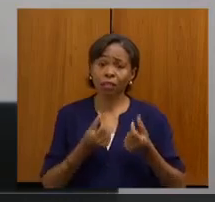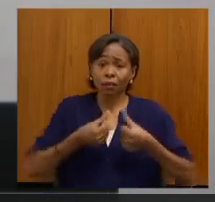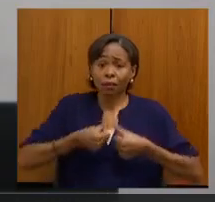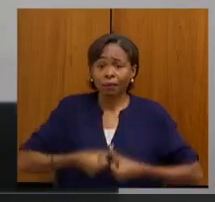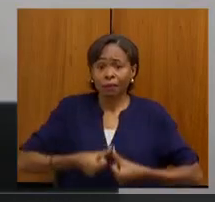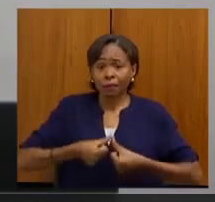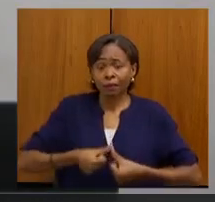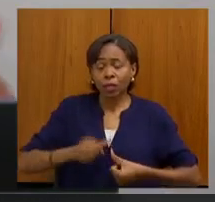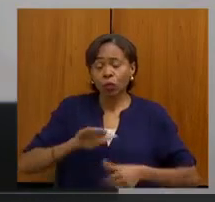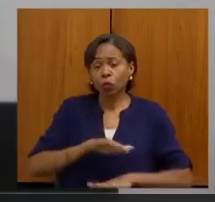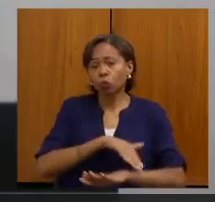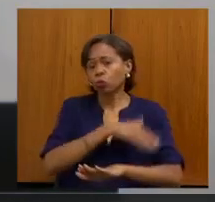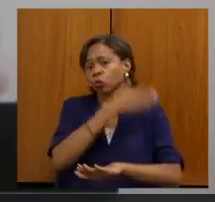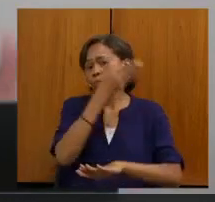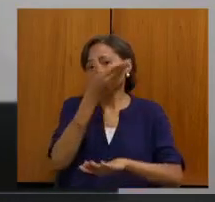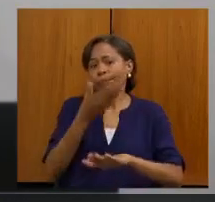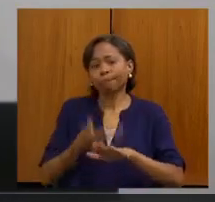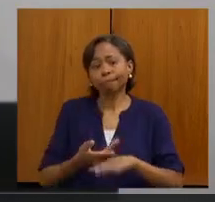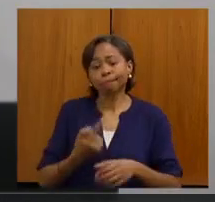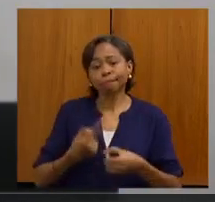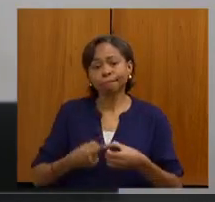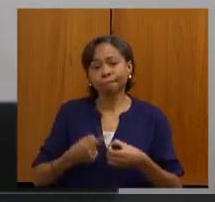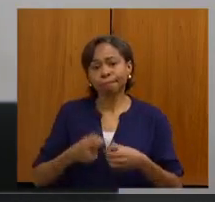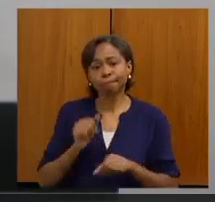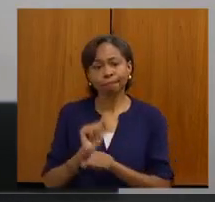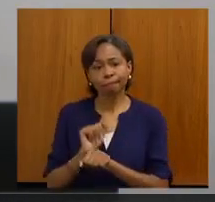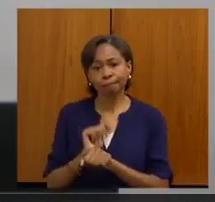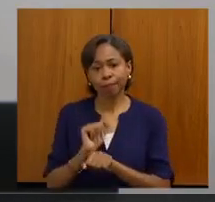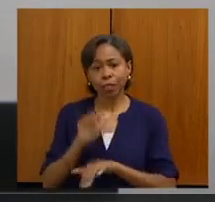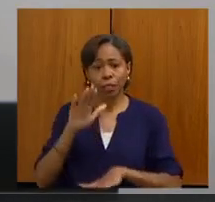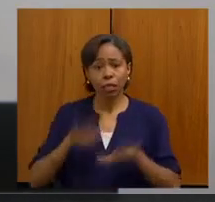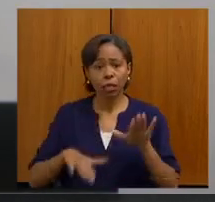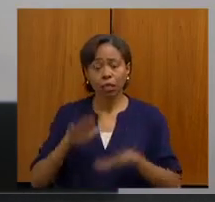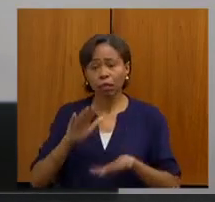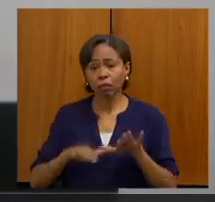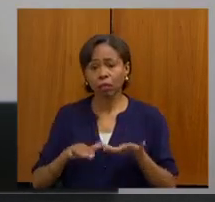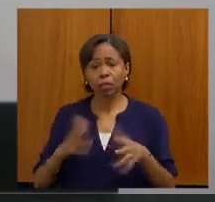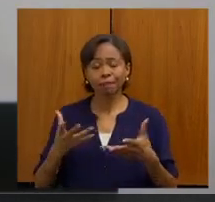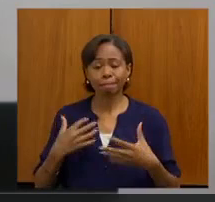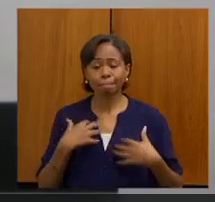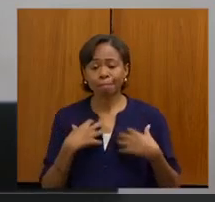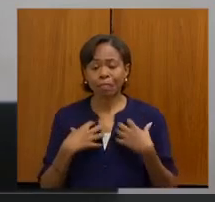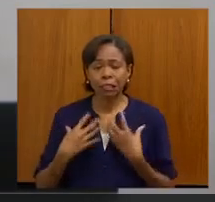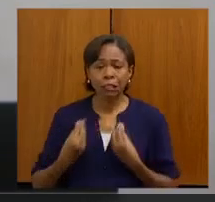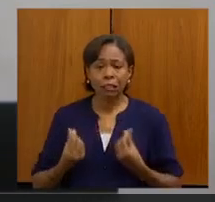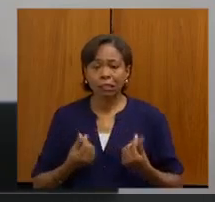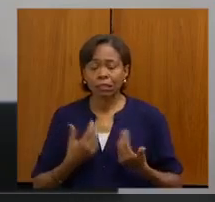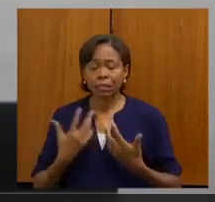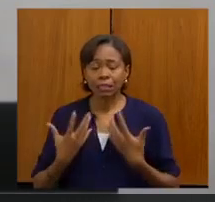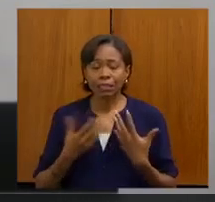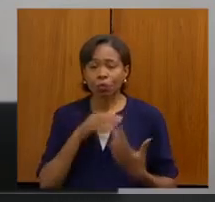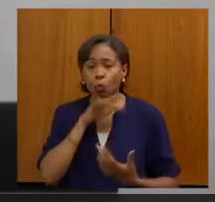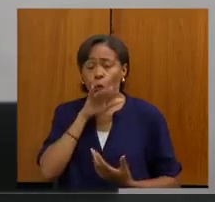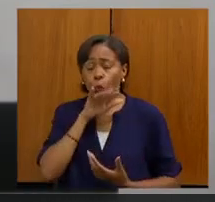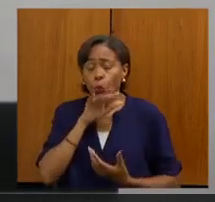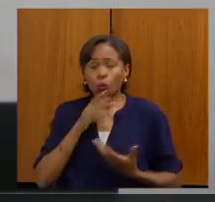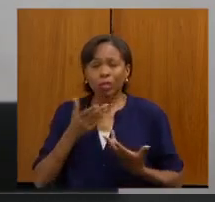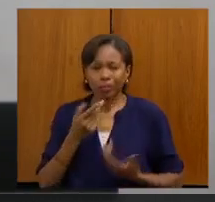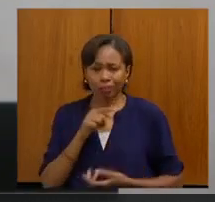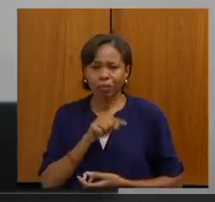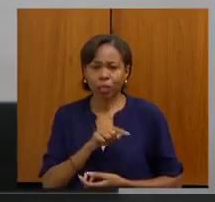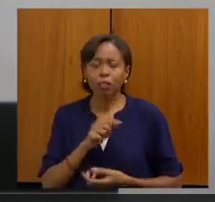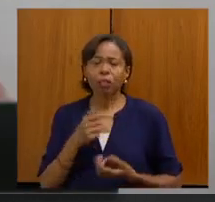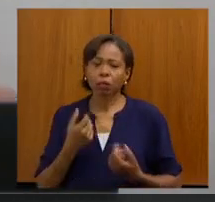uma cidade esperando o retorno e condições, às vezes, um pouquinho desconfortáveis. Então, acho que um transporte adequado